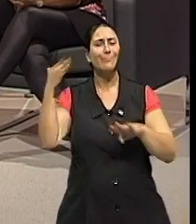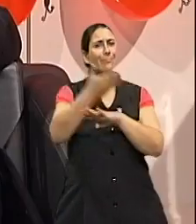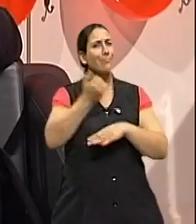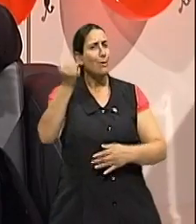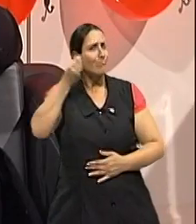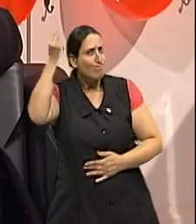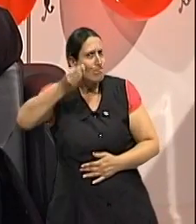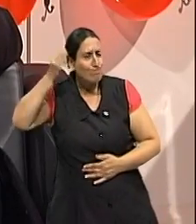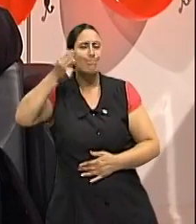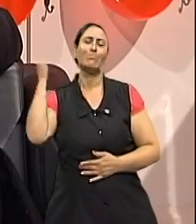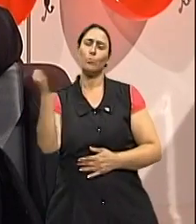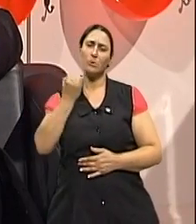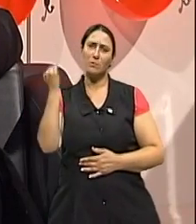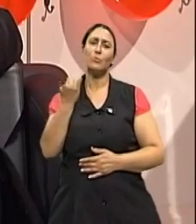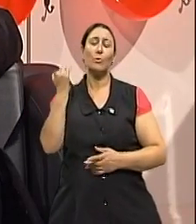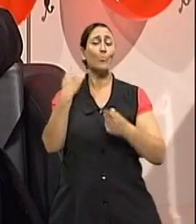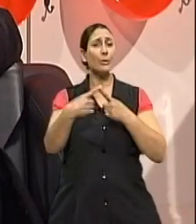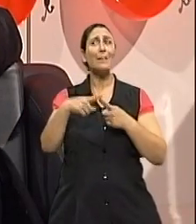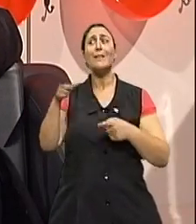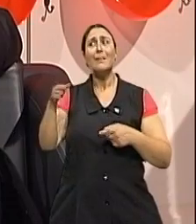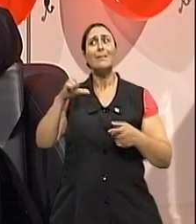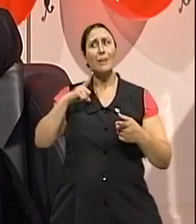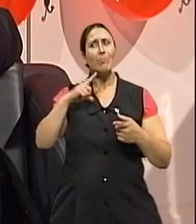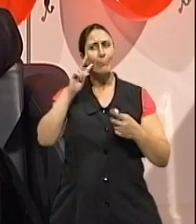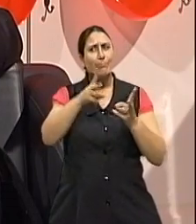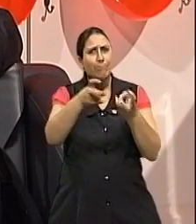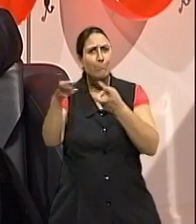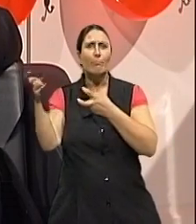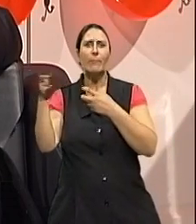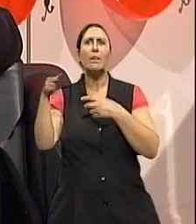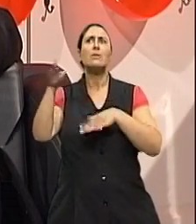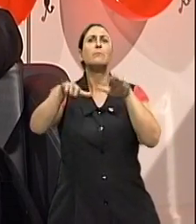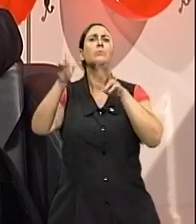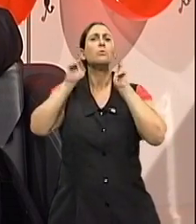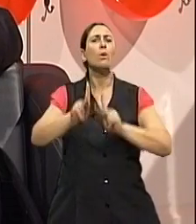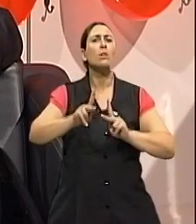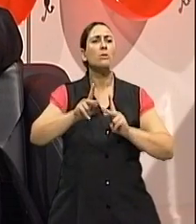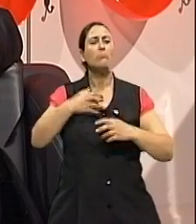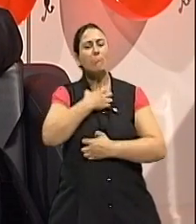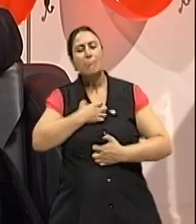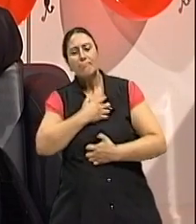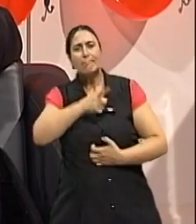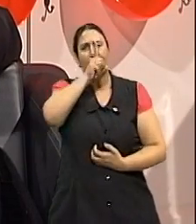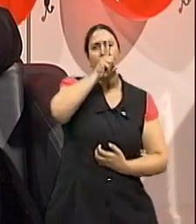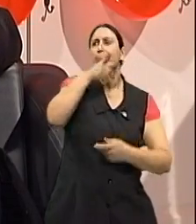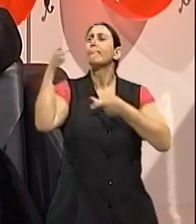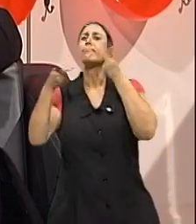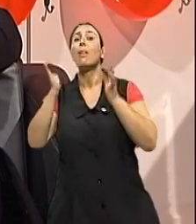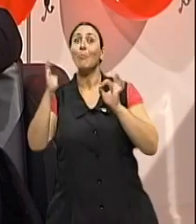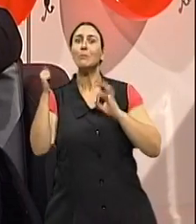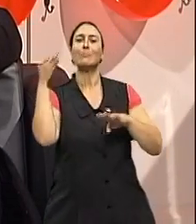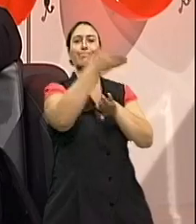isso, em função de que existem déficits, né? E esses déficits têm que ser avaliados. Obviamente que se isso não traz sofrimento, se isso faz